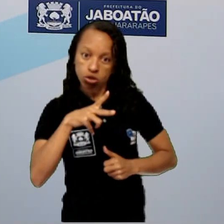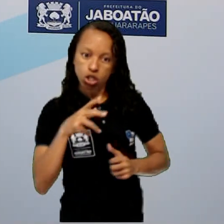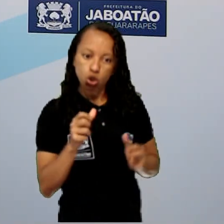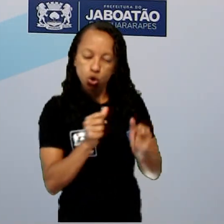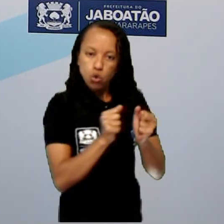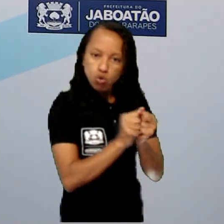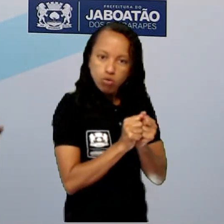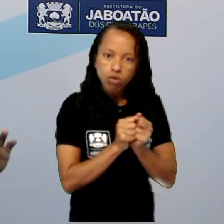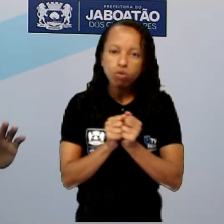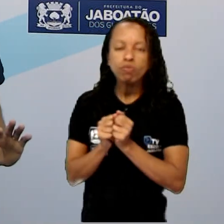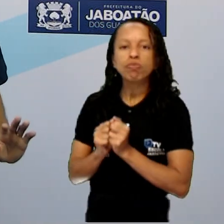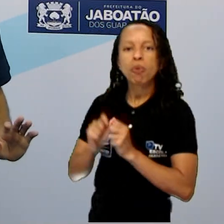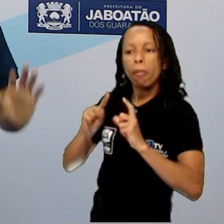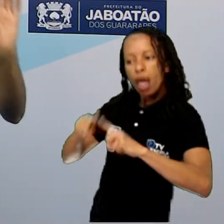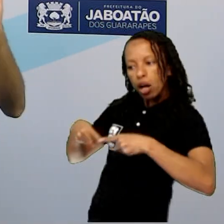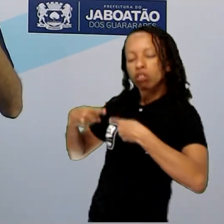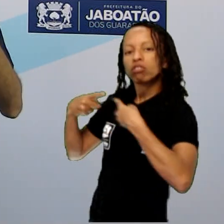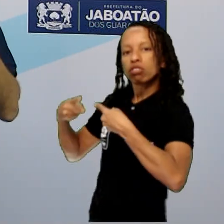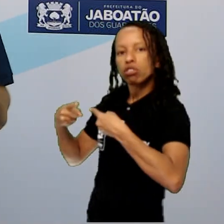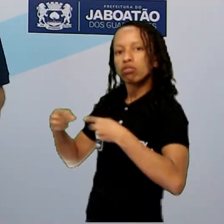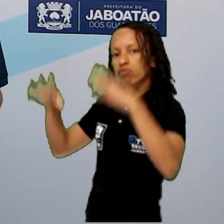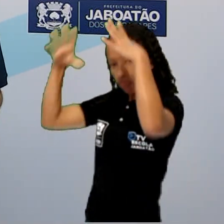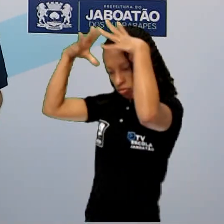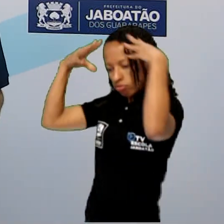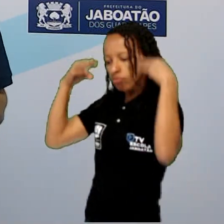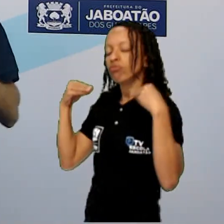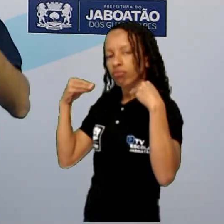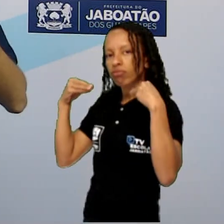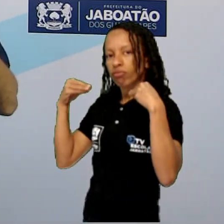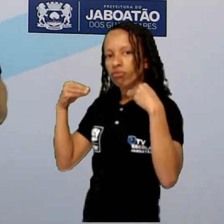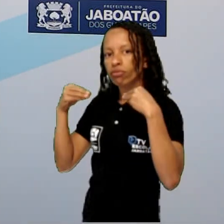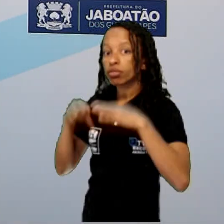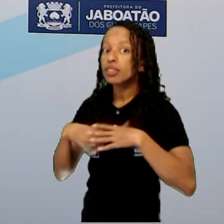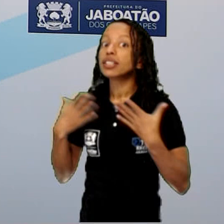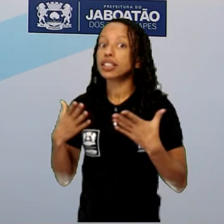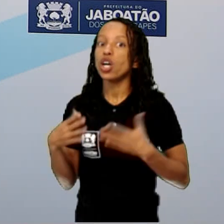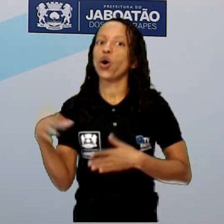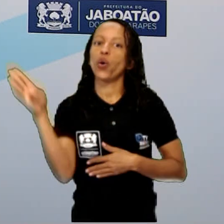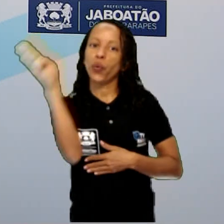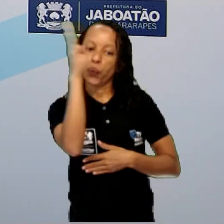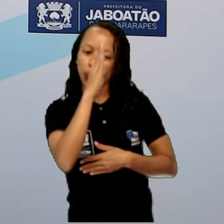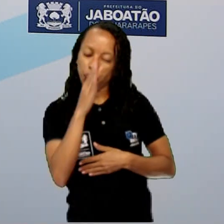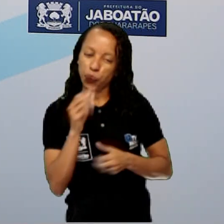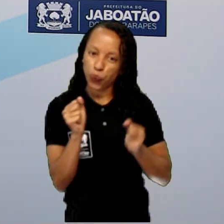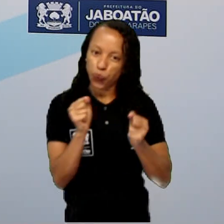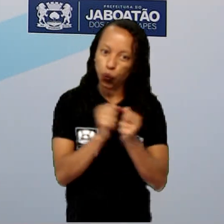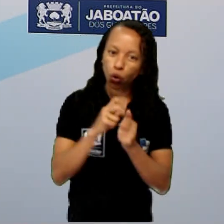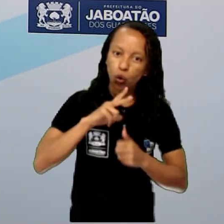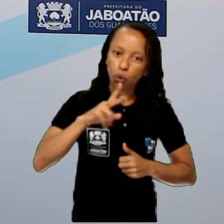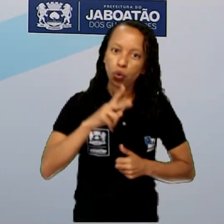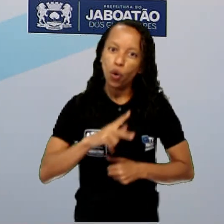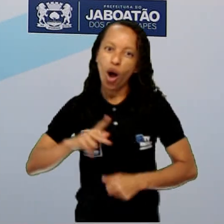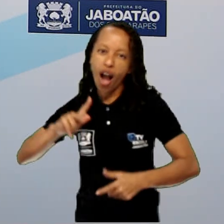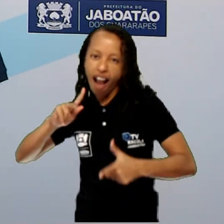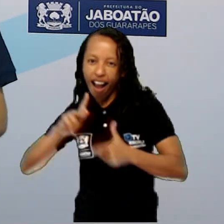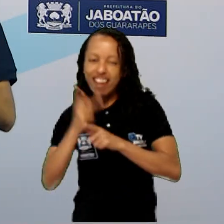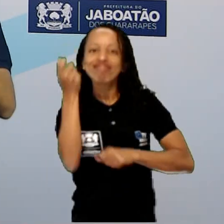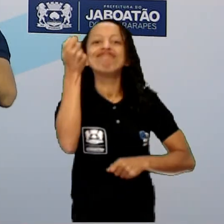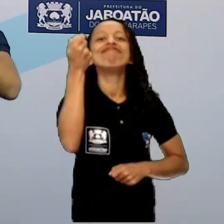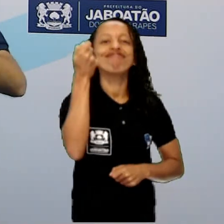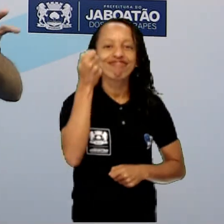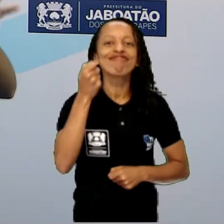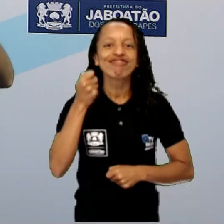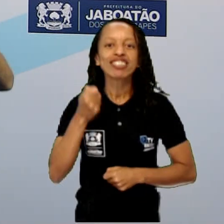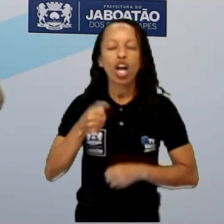holandeses daqui. E aí, o foi que aconteceu? Os brasileiros e os portugueses venceram a batalha e